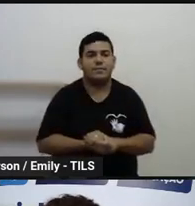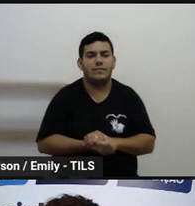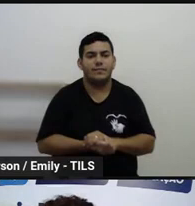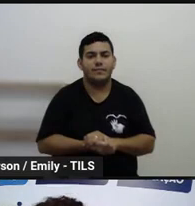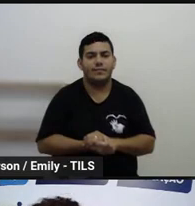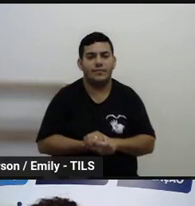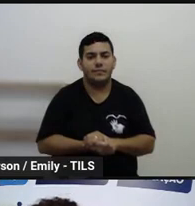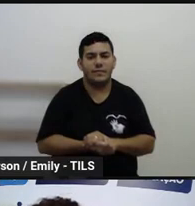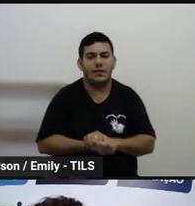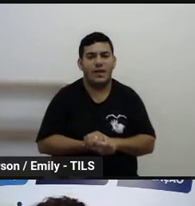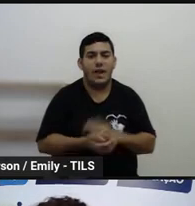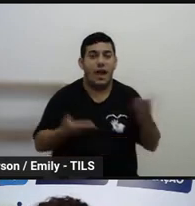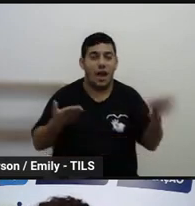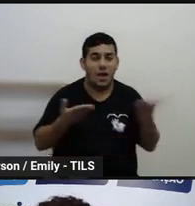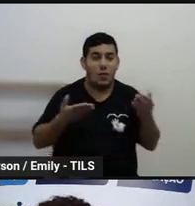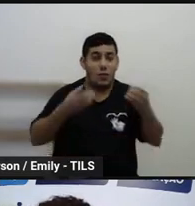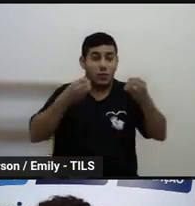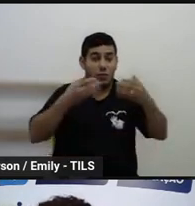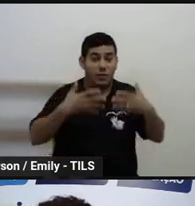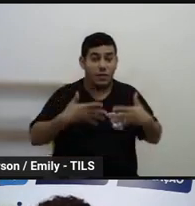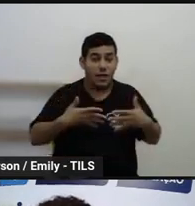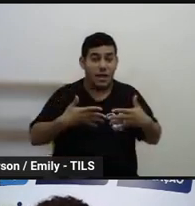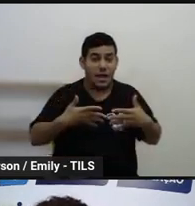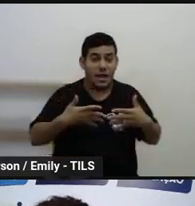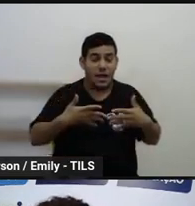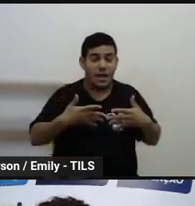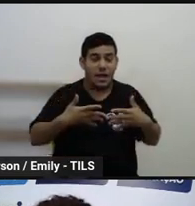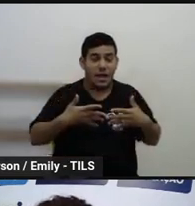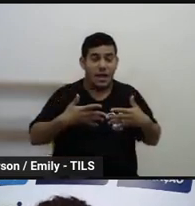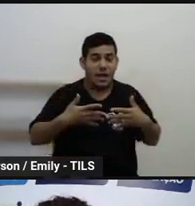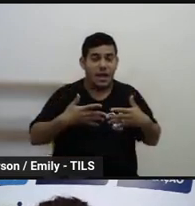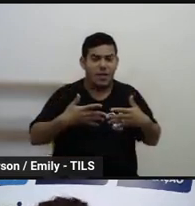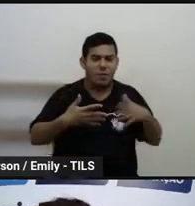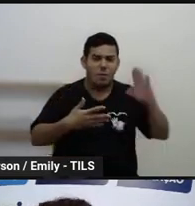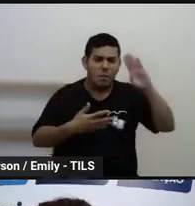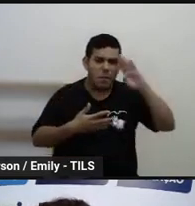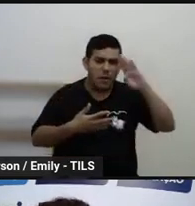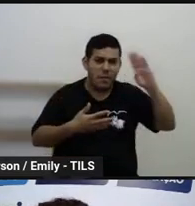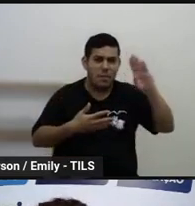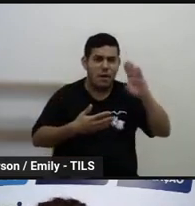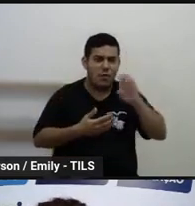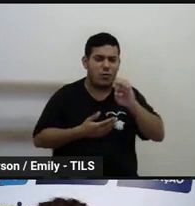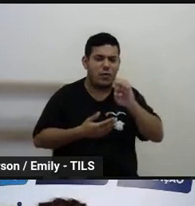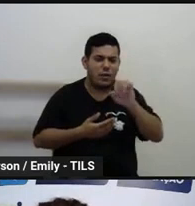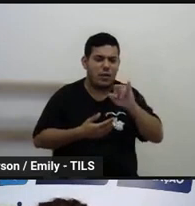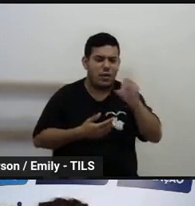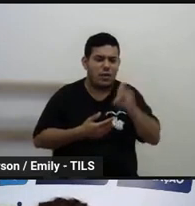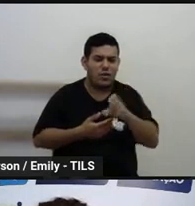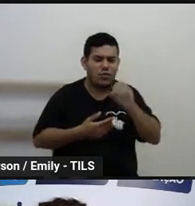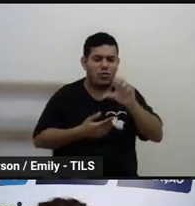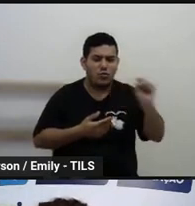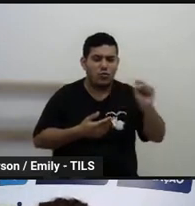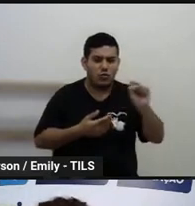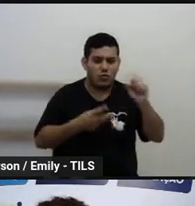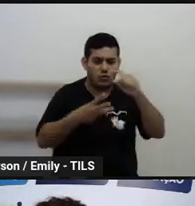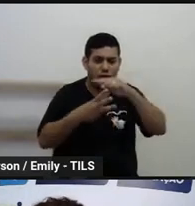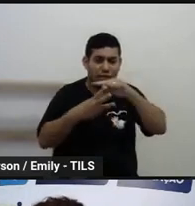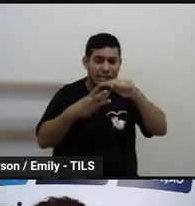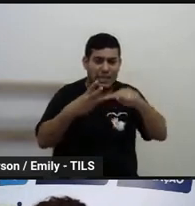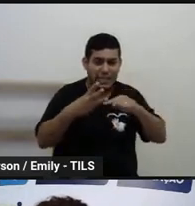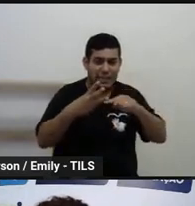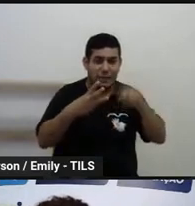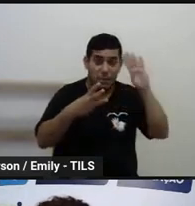E agora eu vou falar um pouquinho mais para vocês sobre os nossos principais eixos. Já falei dos cinco eixos iniciais,